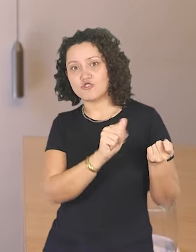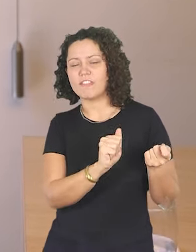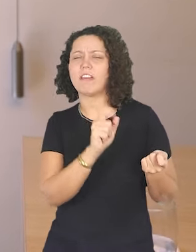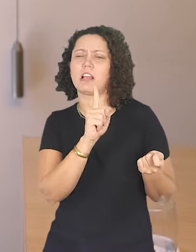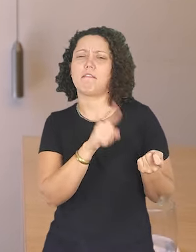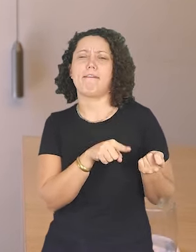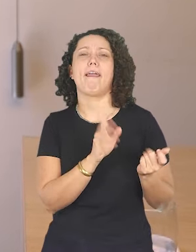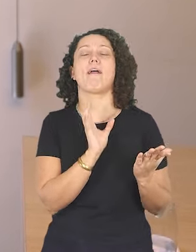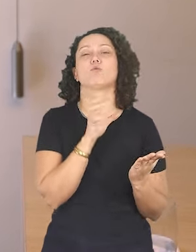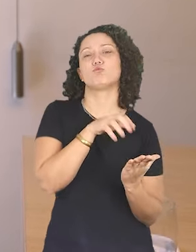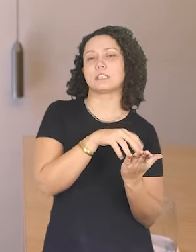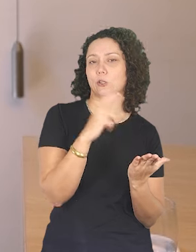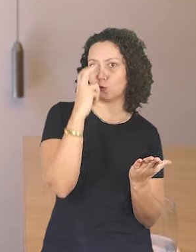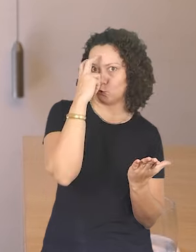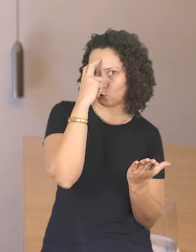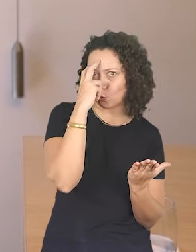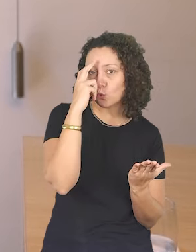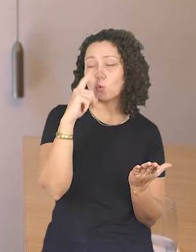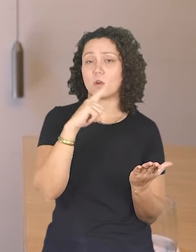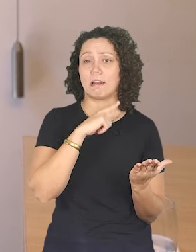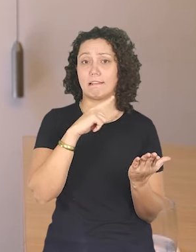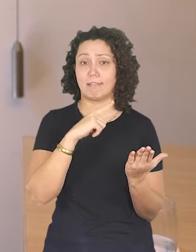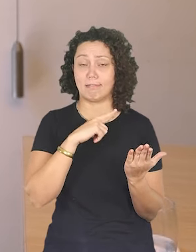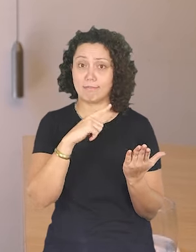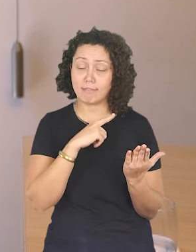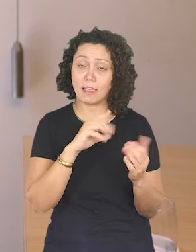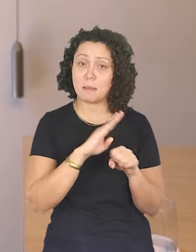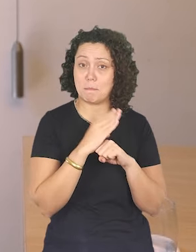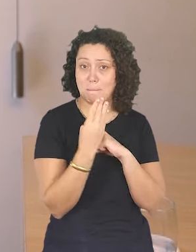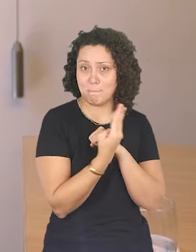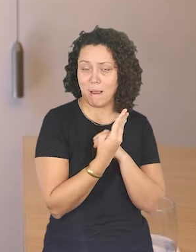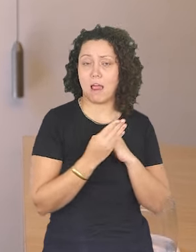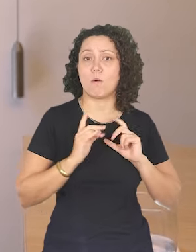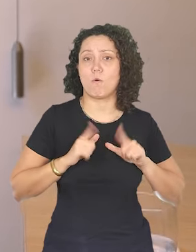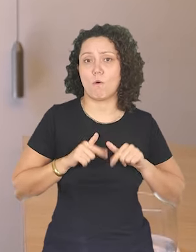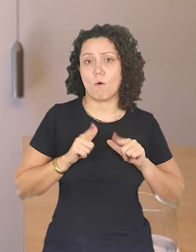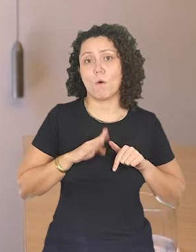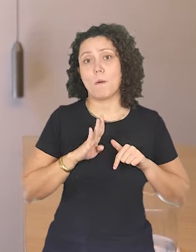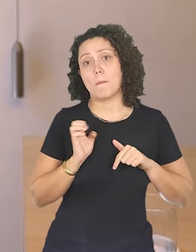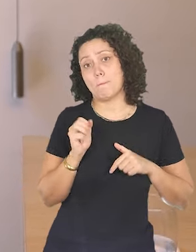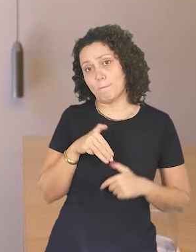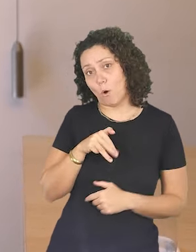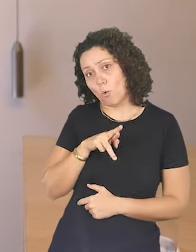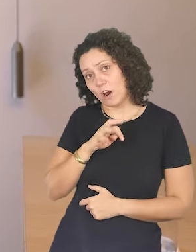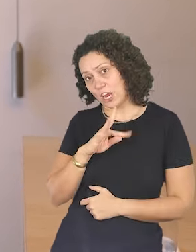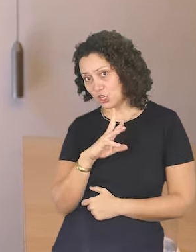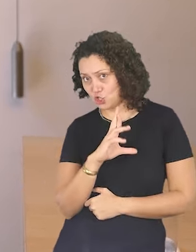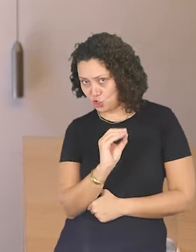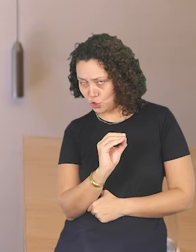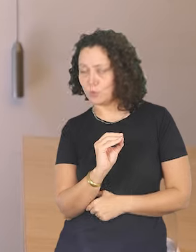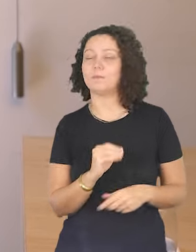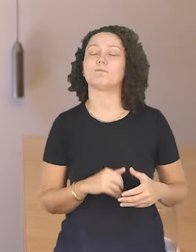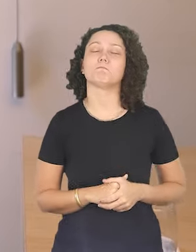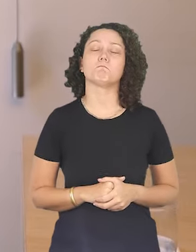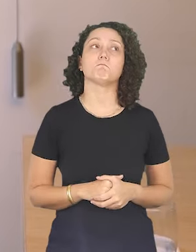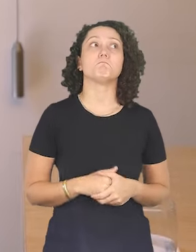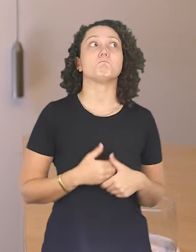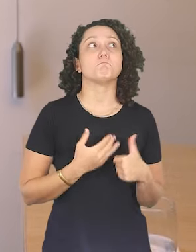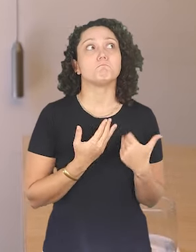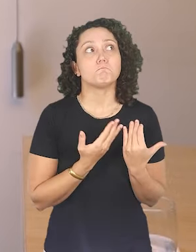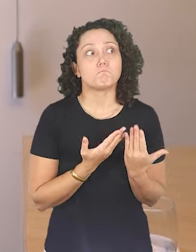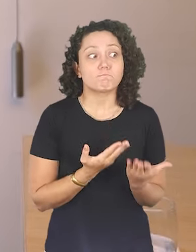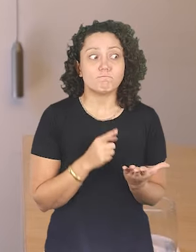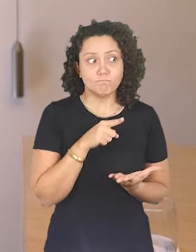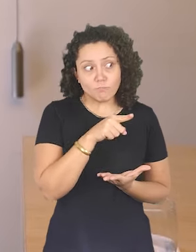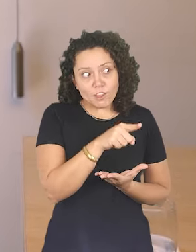Povo, que é esse centro de cultura que tem no Bom Retiro e que atua muito proximamente do seu entorno ali e que foi